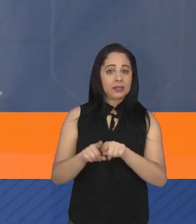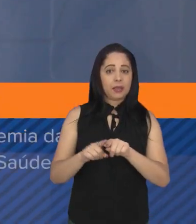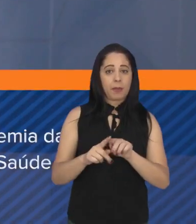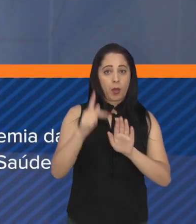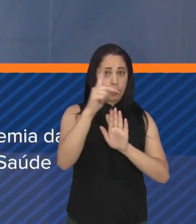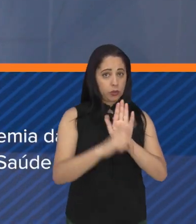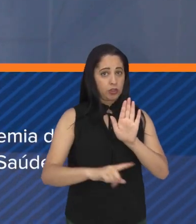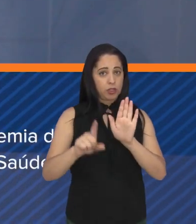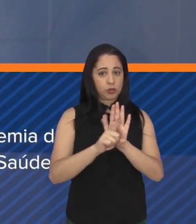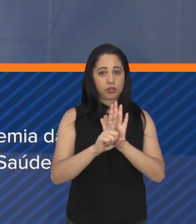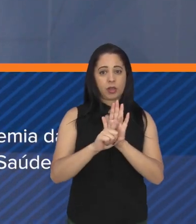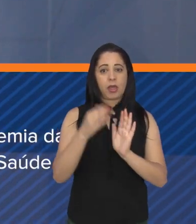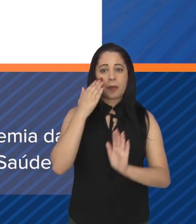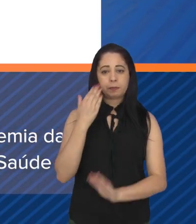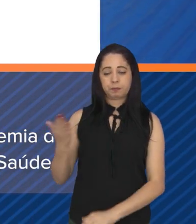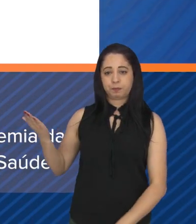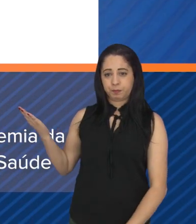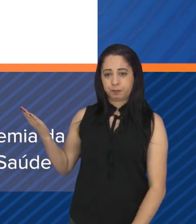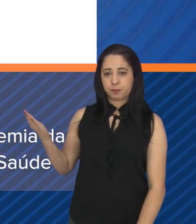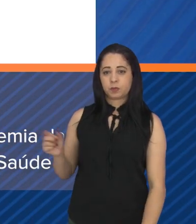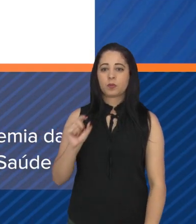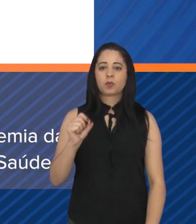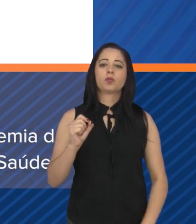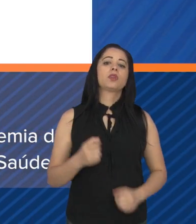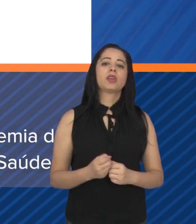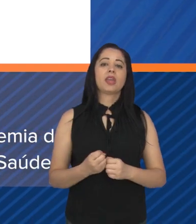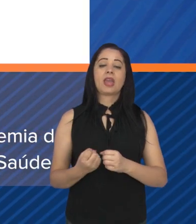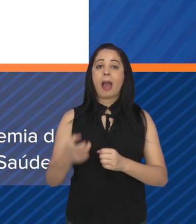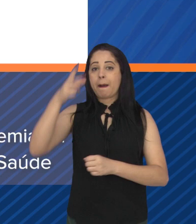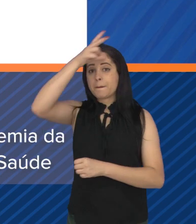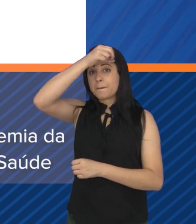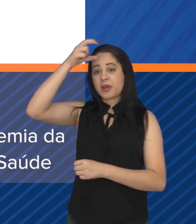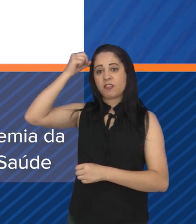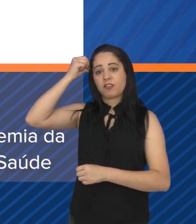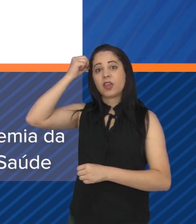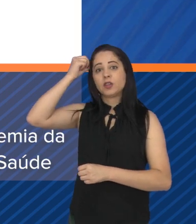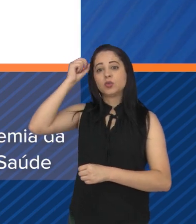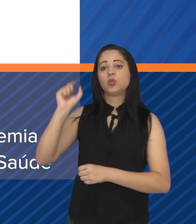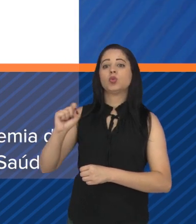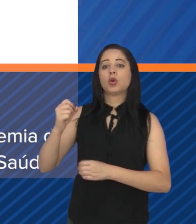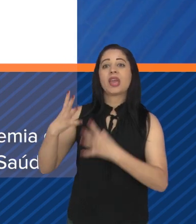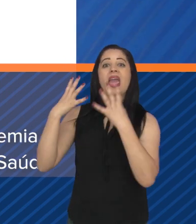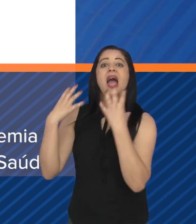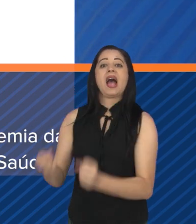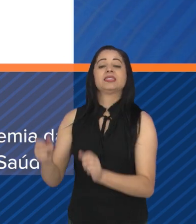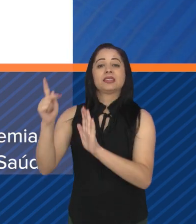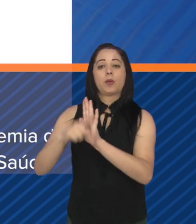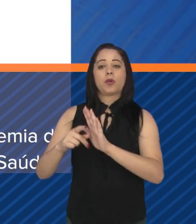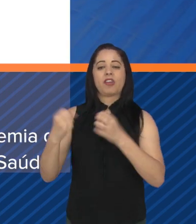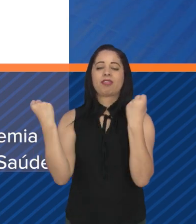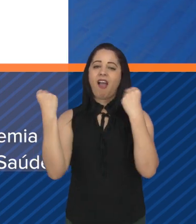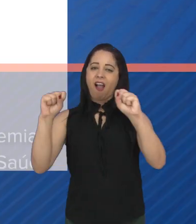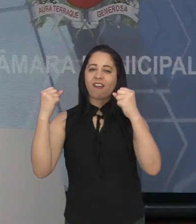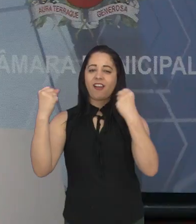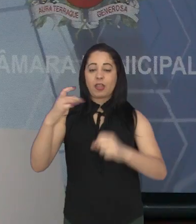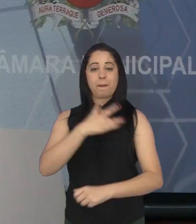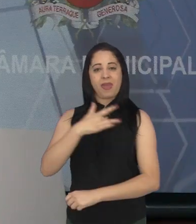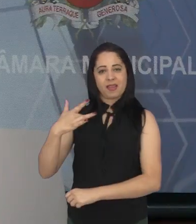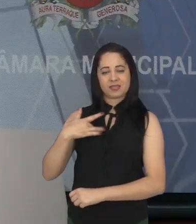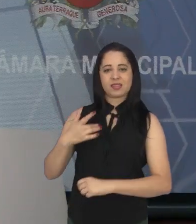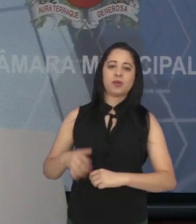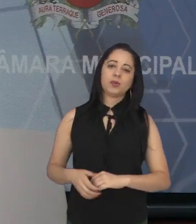projeto do vereador Marcão da Academia, que autoriza a prefeitura a aderir ao programa Academia da Saúde, do Ministério da Saúde.